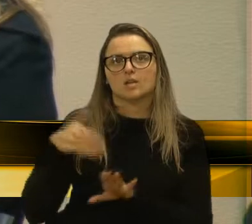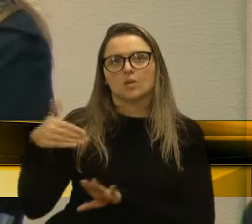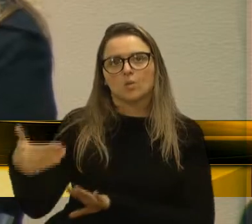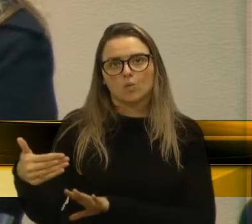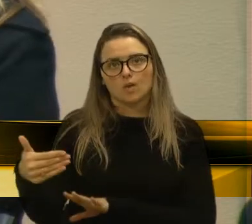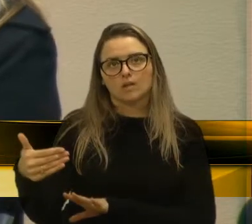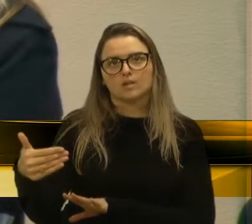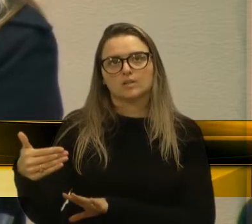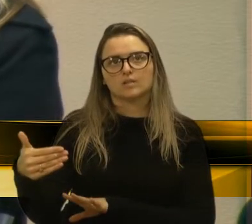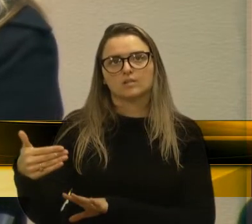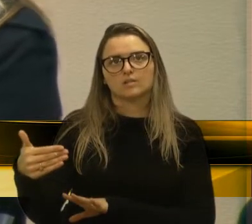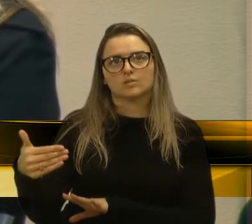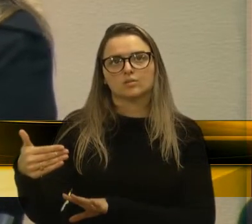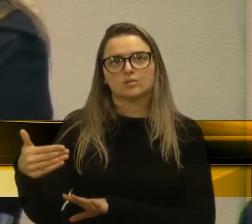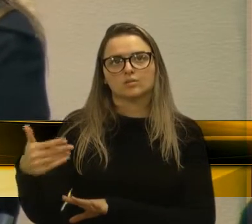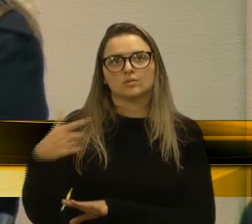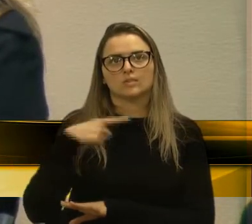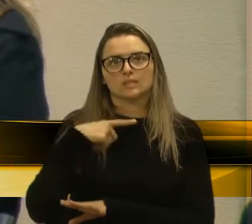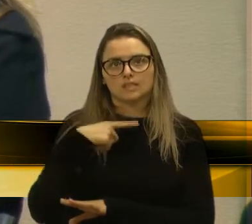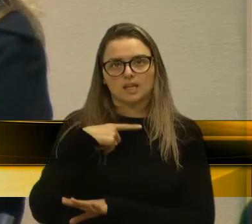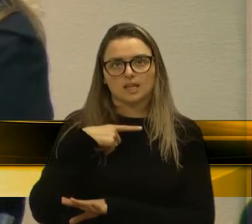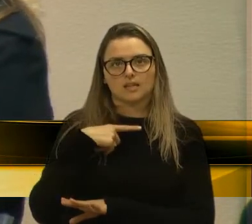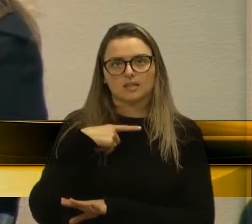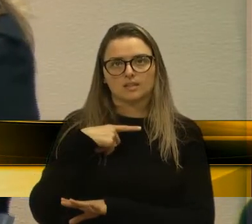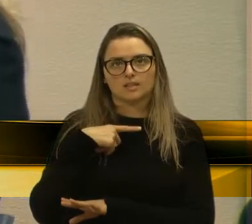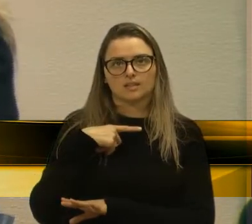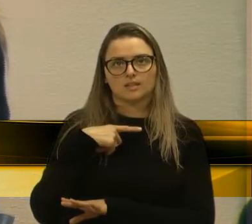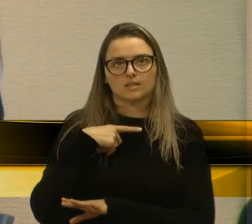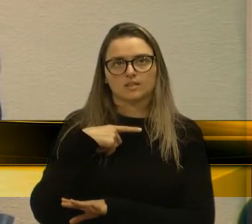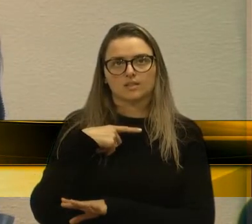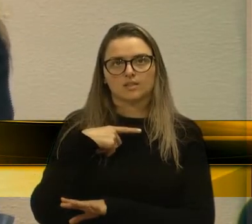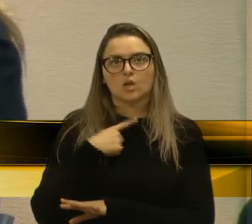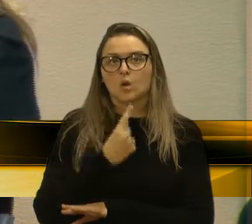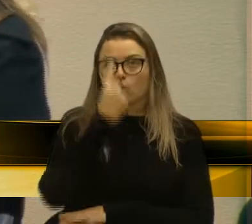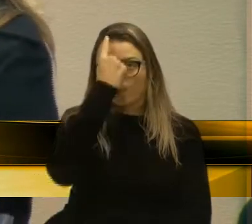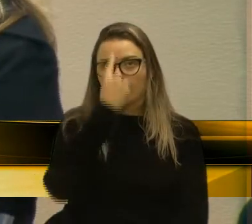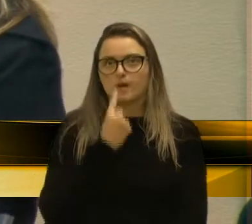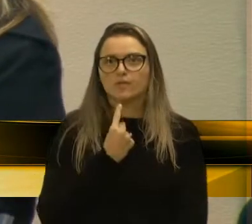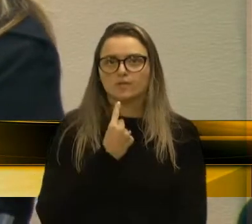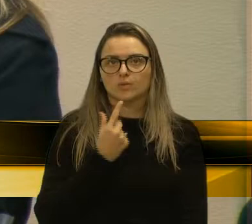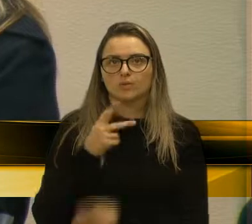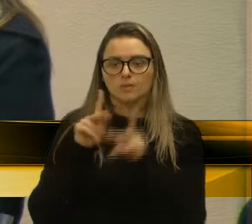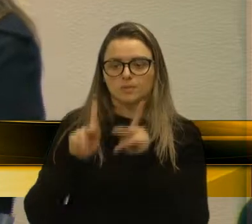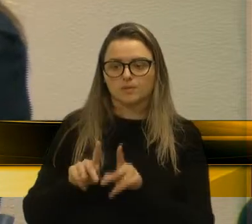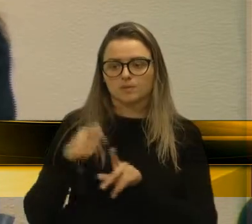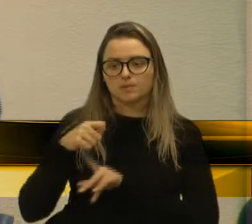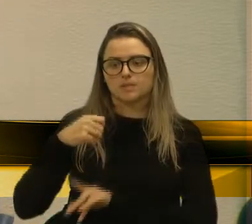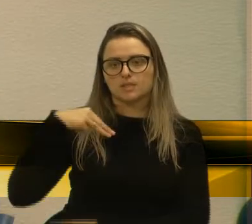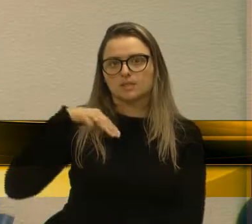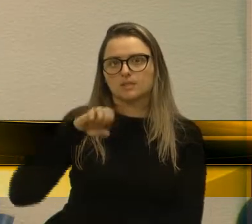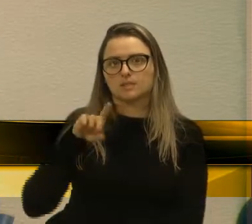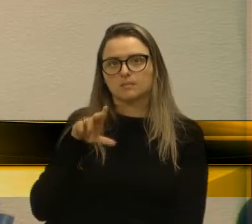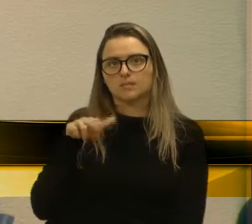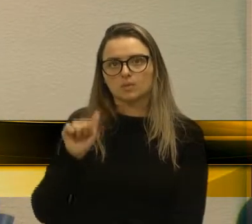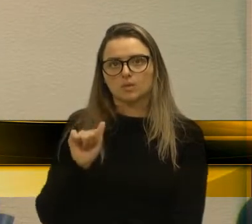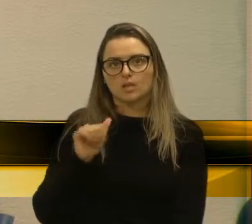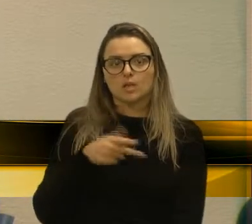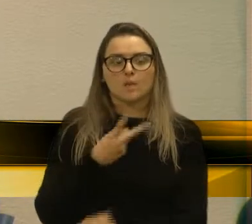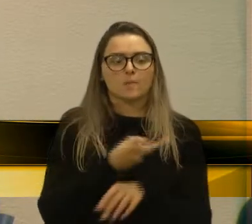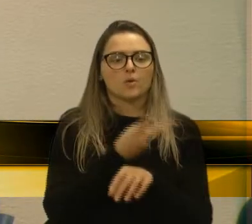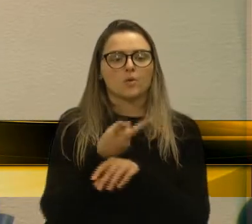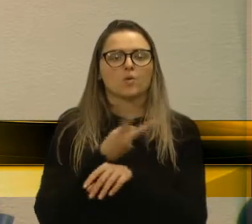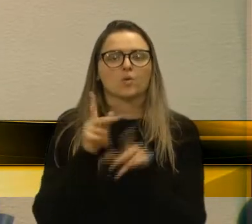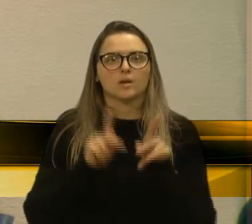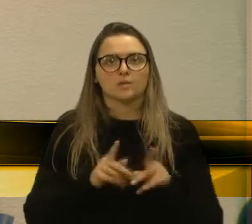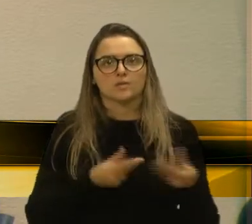alguma identificação com o perfil de quem necessita medula, vão procurar o doador e